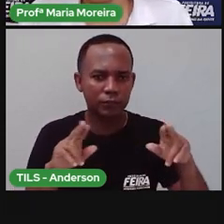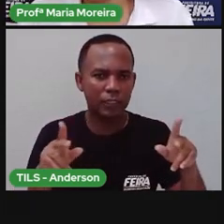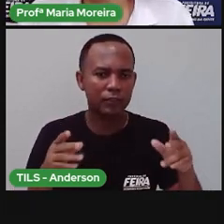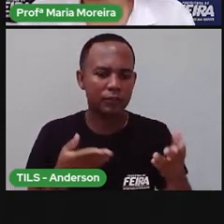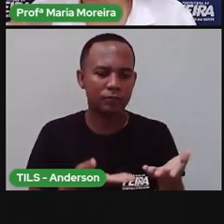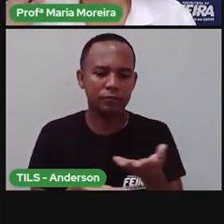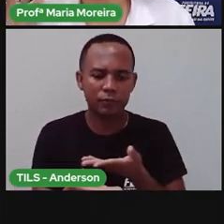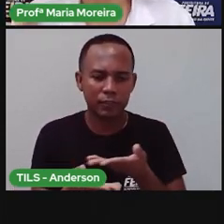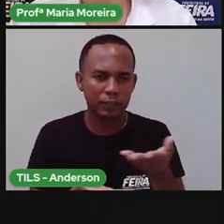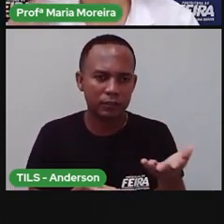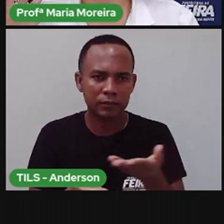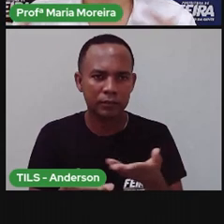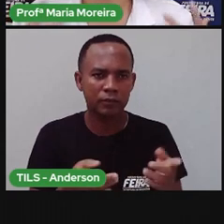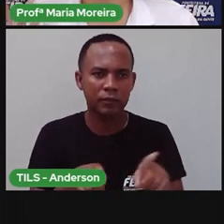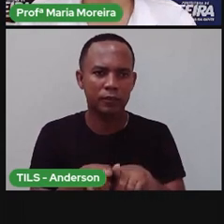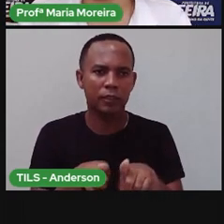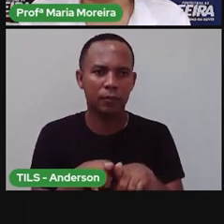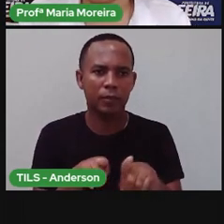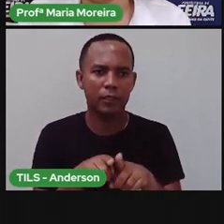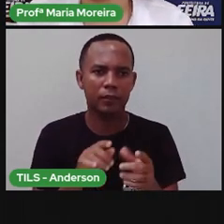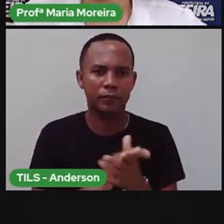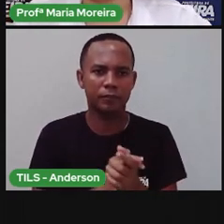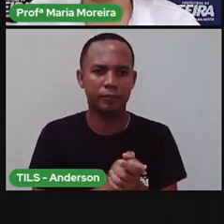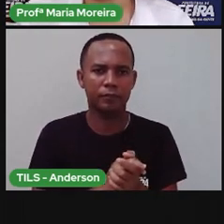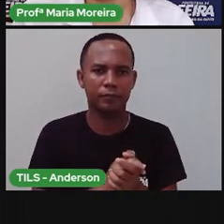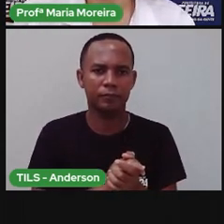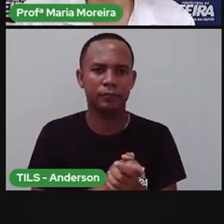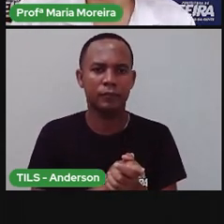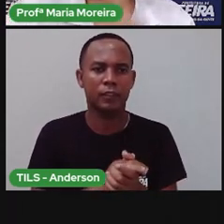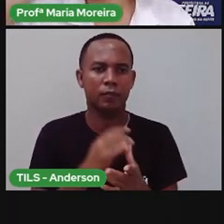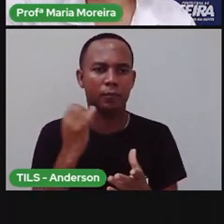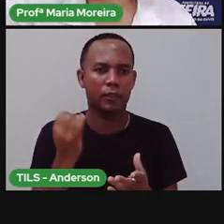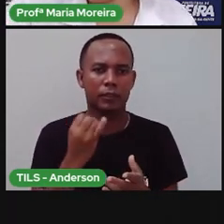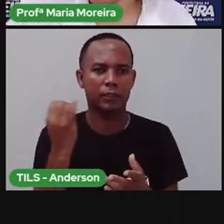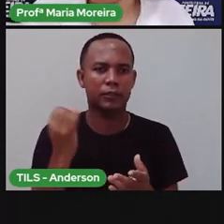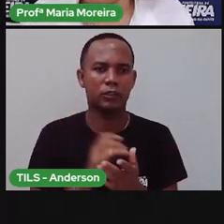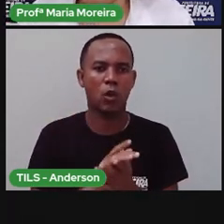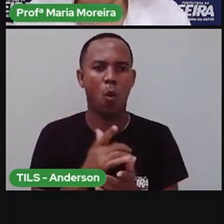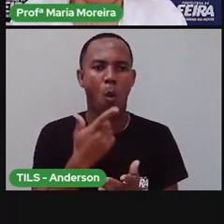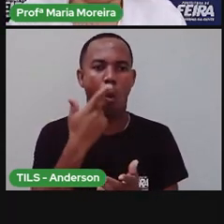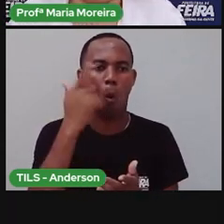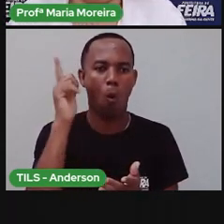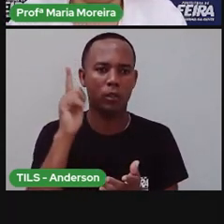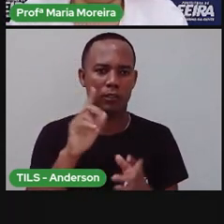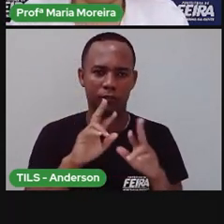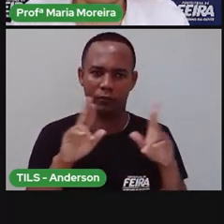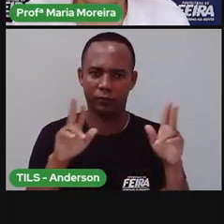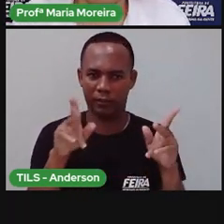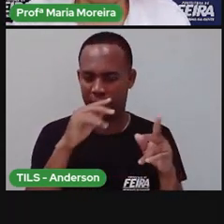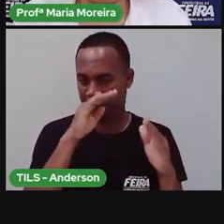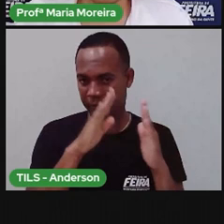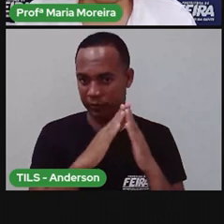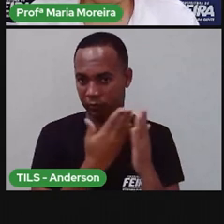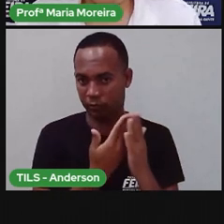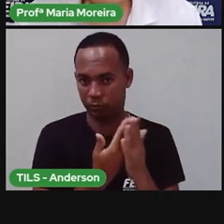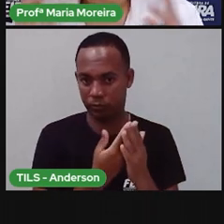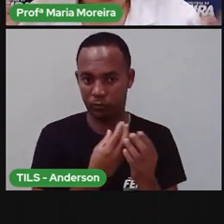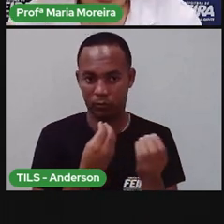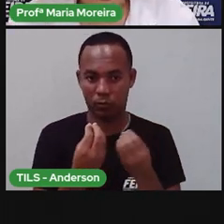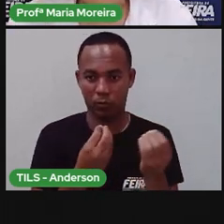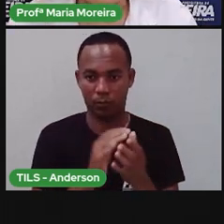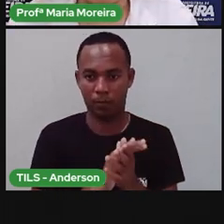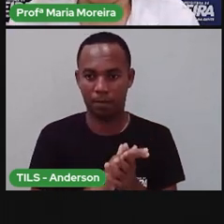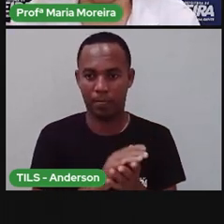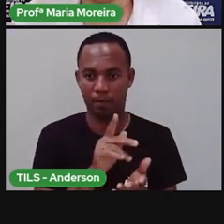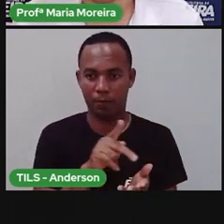relação. Mas essas relações entre os animais, tá? A gente vai ver em uma outra aula lá na frente. Certo? Mas